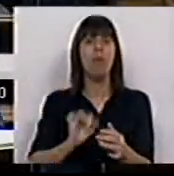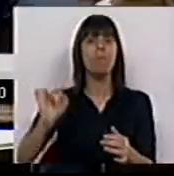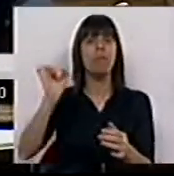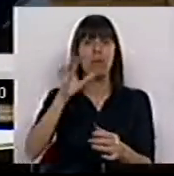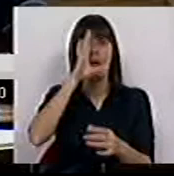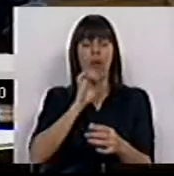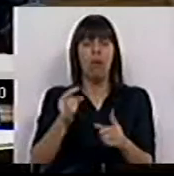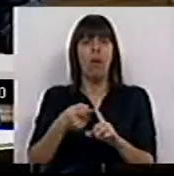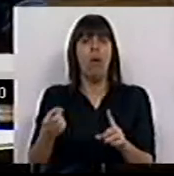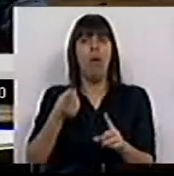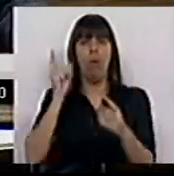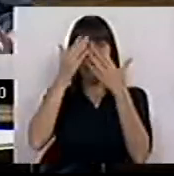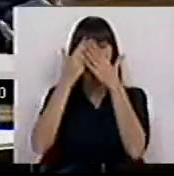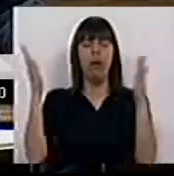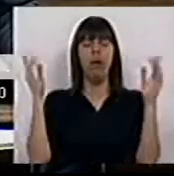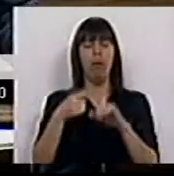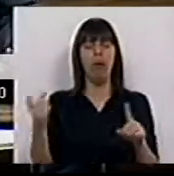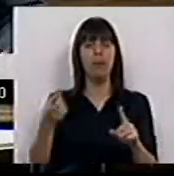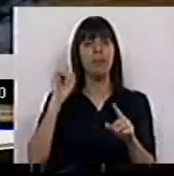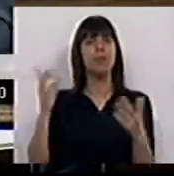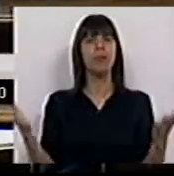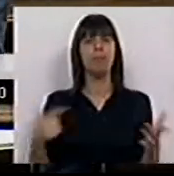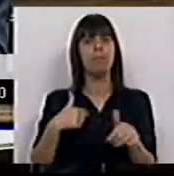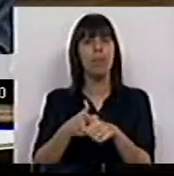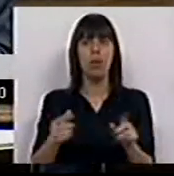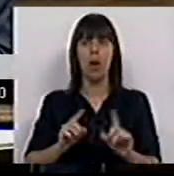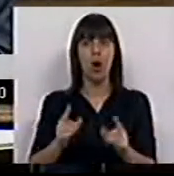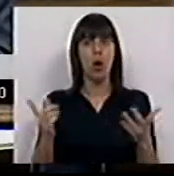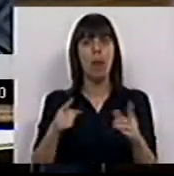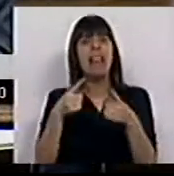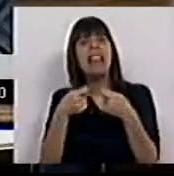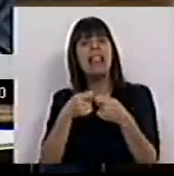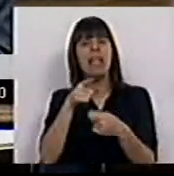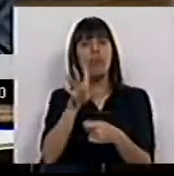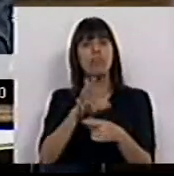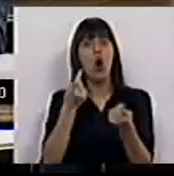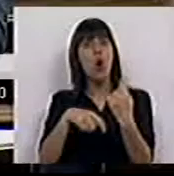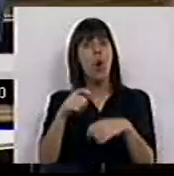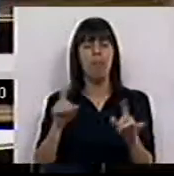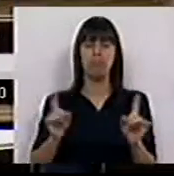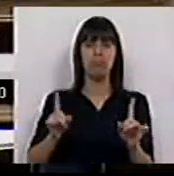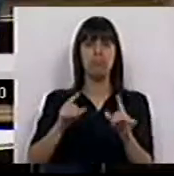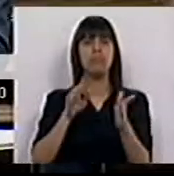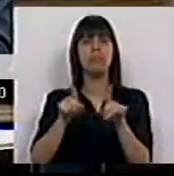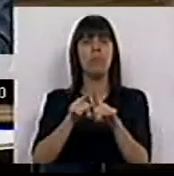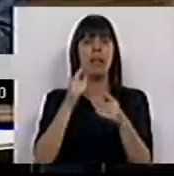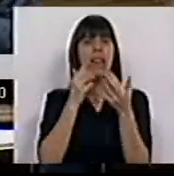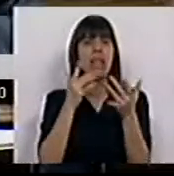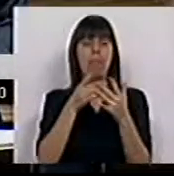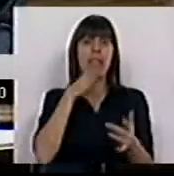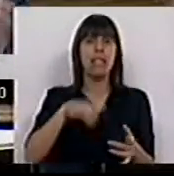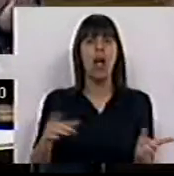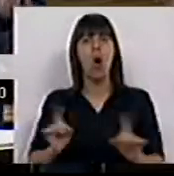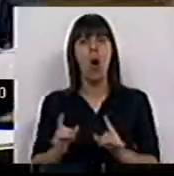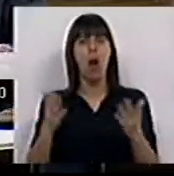governos não democráticos e por ditadores. Não acompanhamos esse tipo de comércio, sejam eles classificados como diamantes de